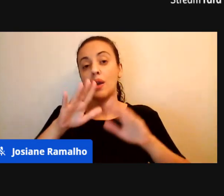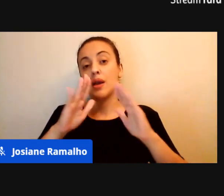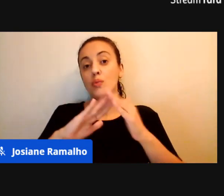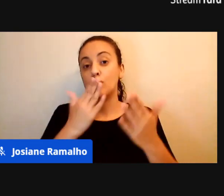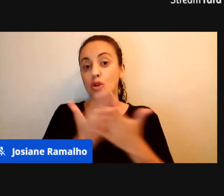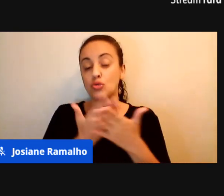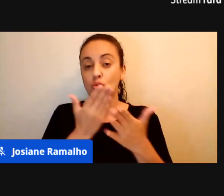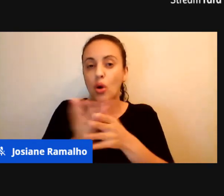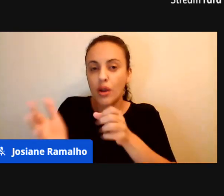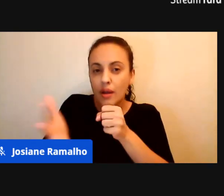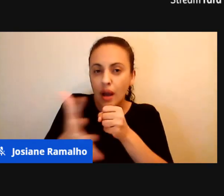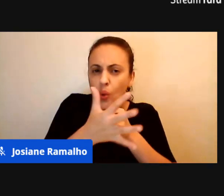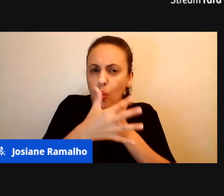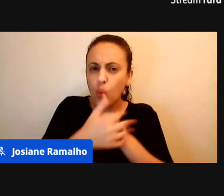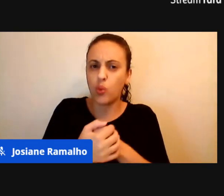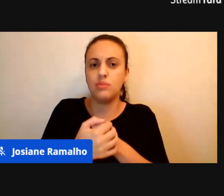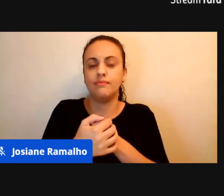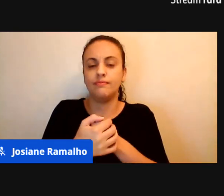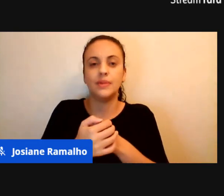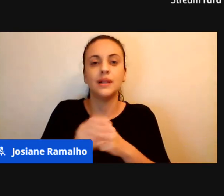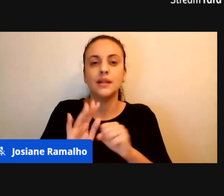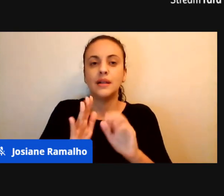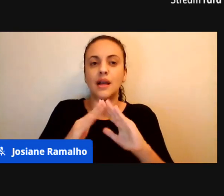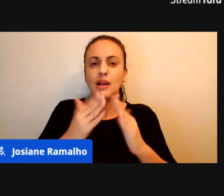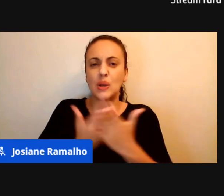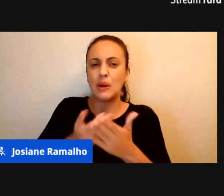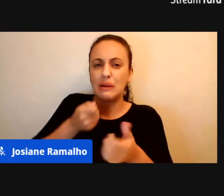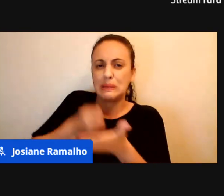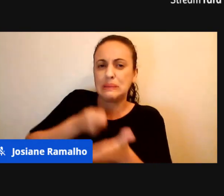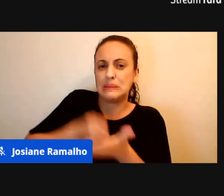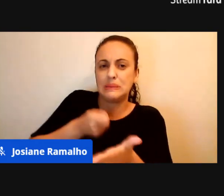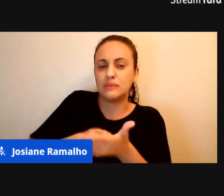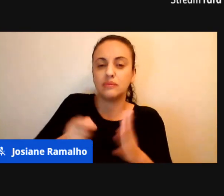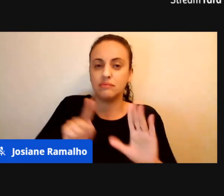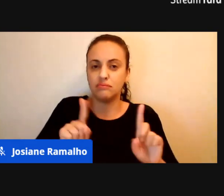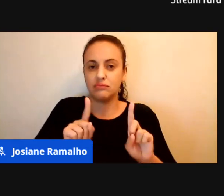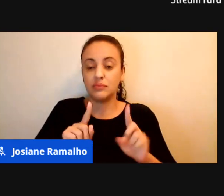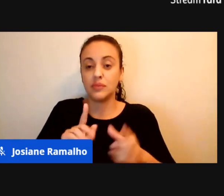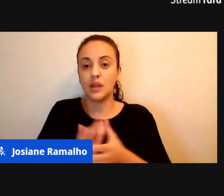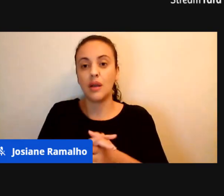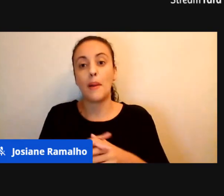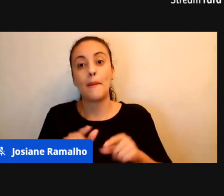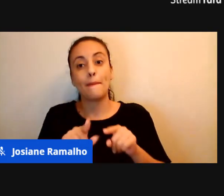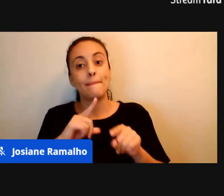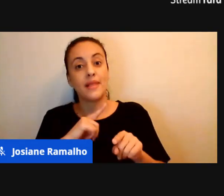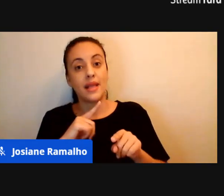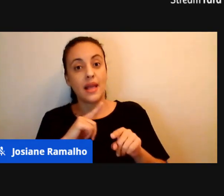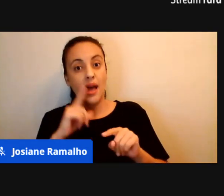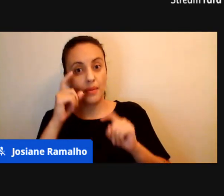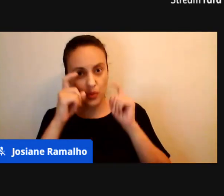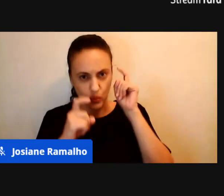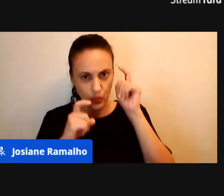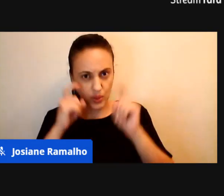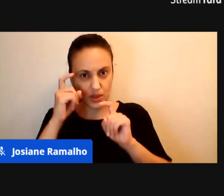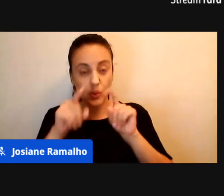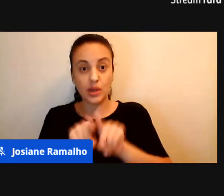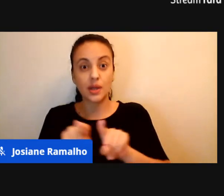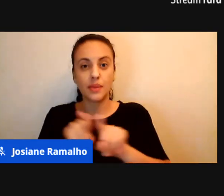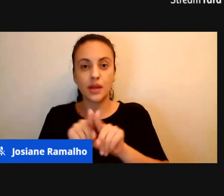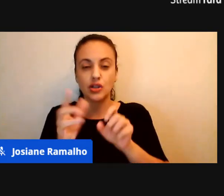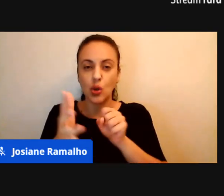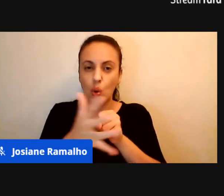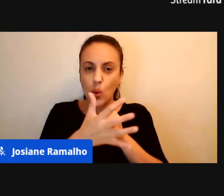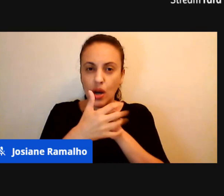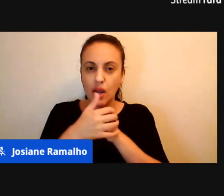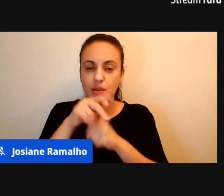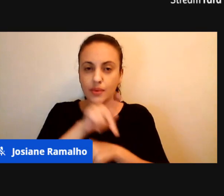exija, que o que a gente precisa, nesse momento, é acolhimento, tá, e, temos uma preocupação, também, de acolher os nossos professores, acolher a nossa